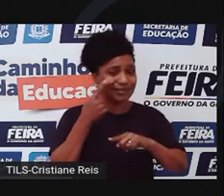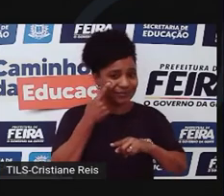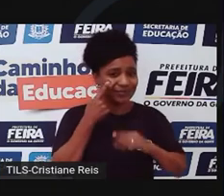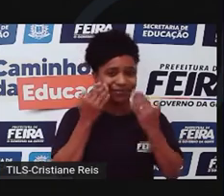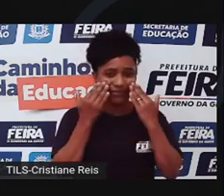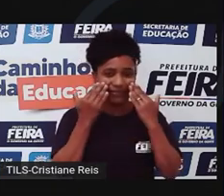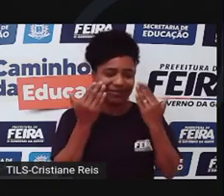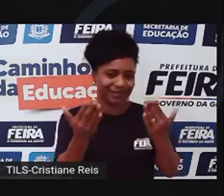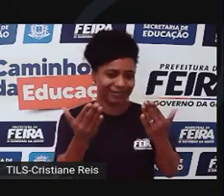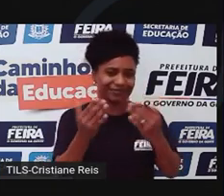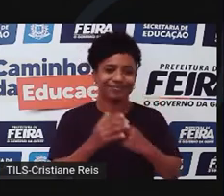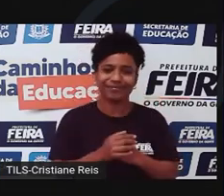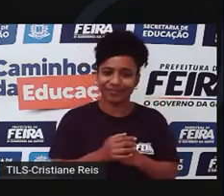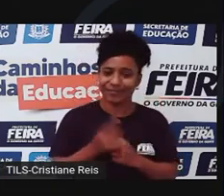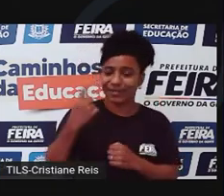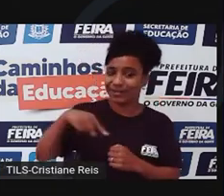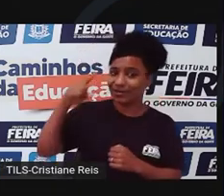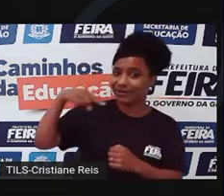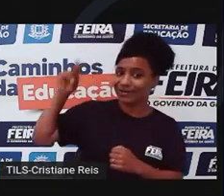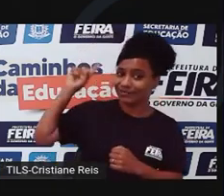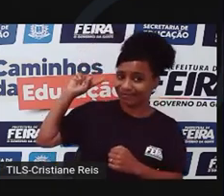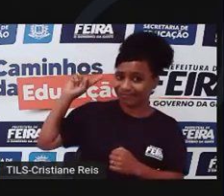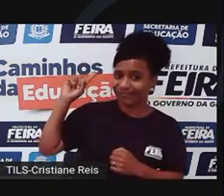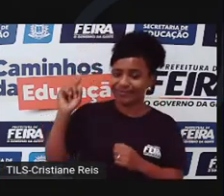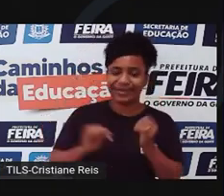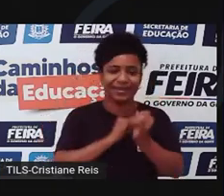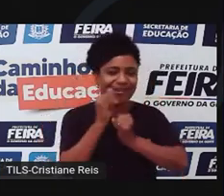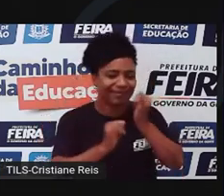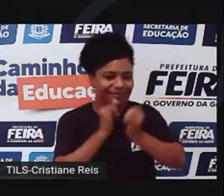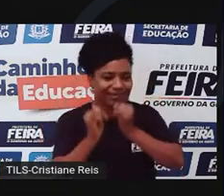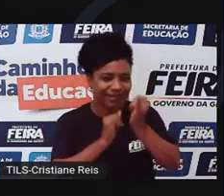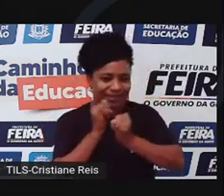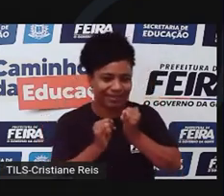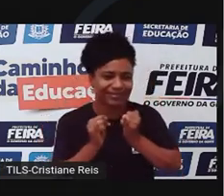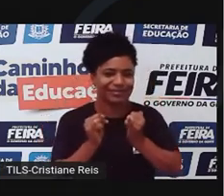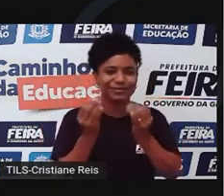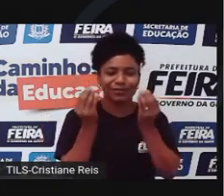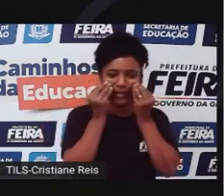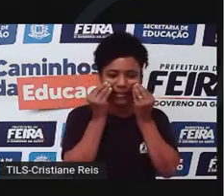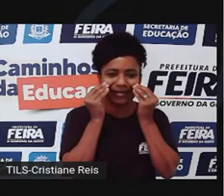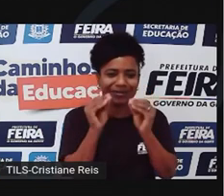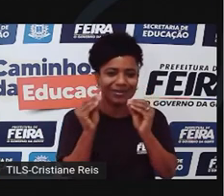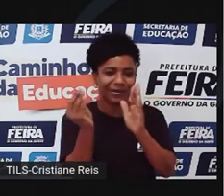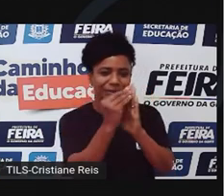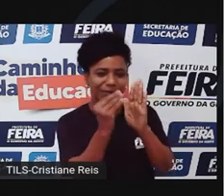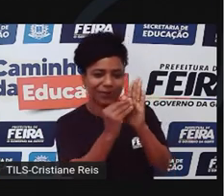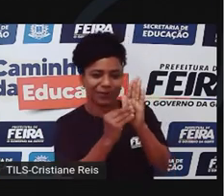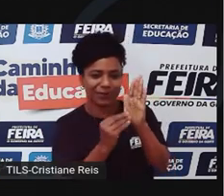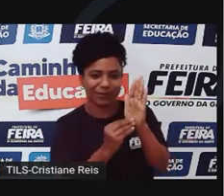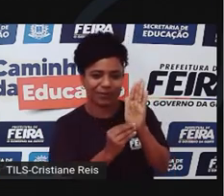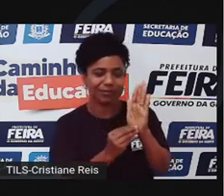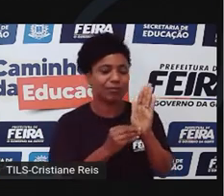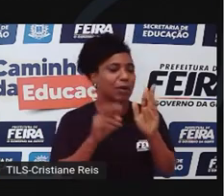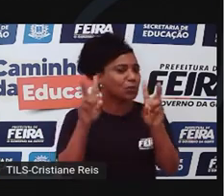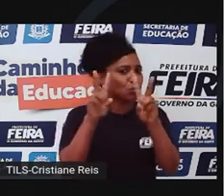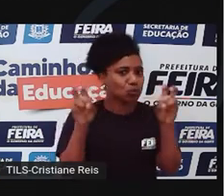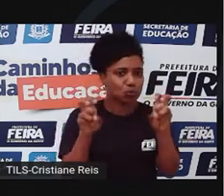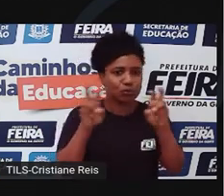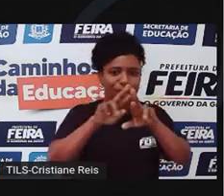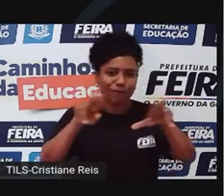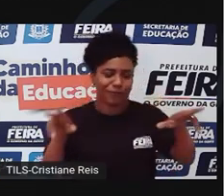tempo não muito distante, a internet começou a abrigar milhares e milhares de blogs sobre os assuntos mais diversos possíveis.